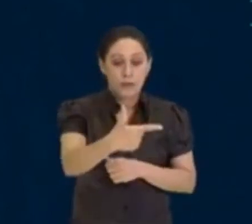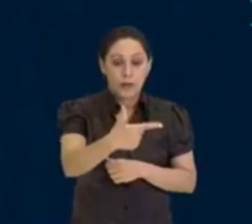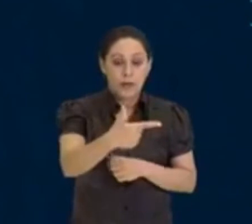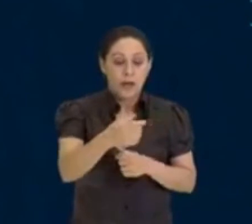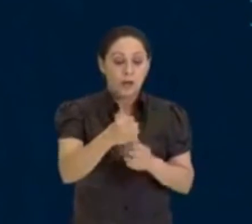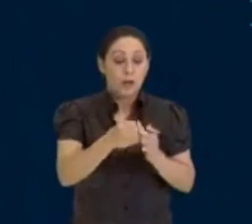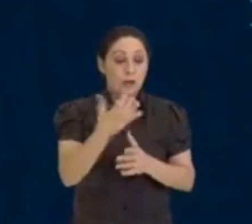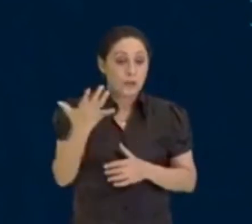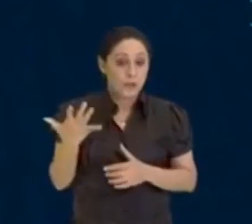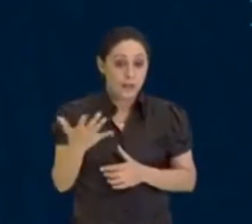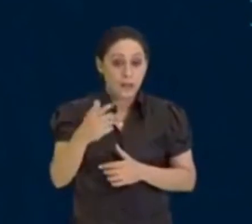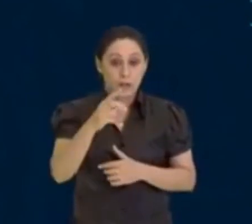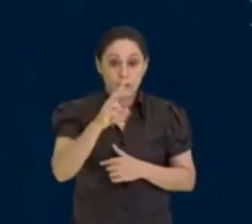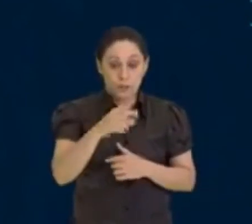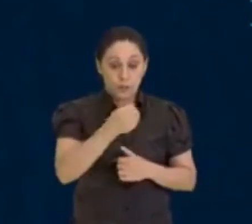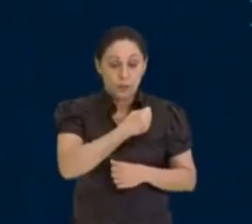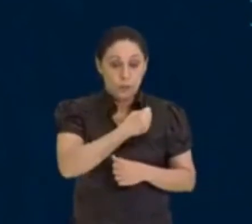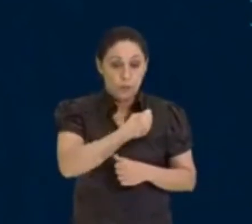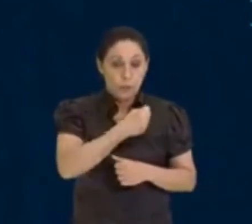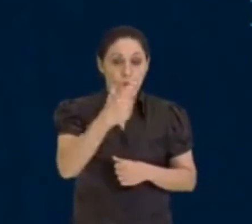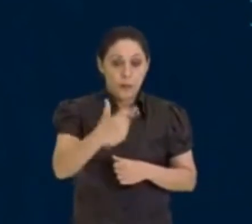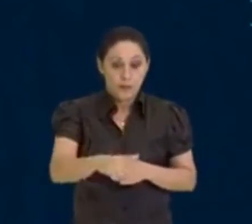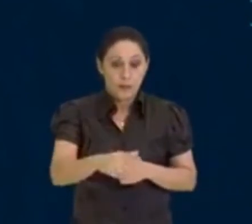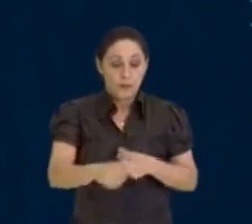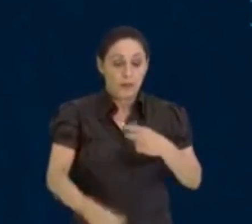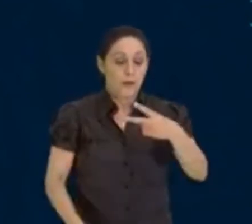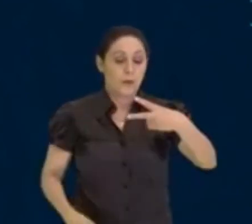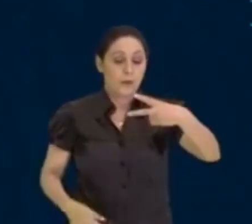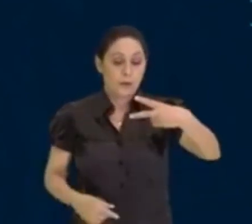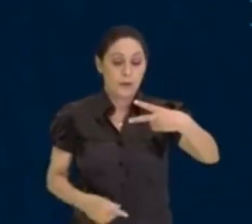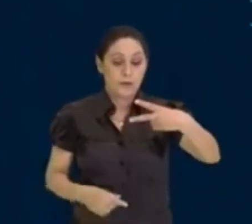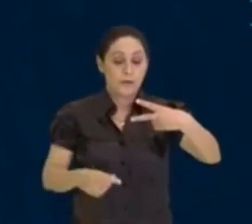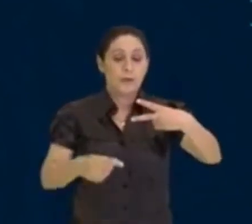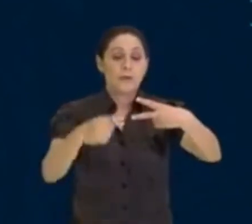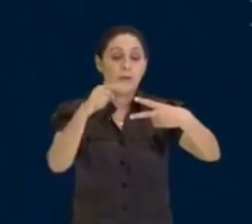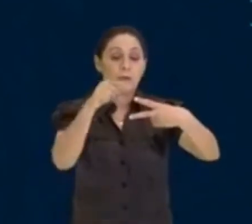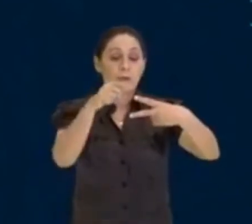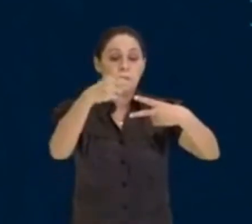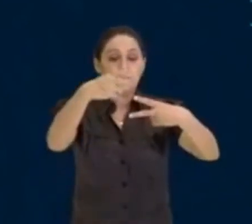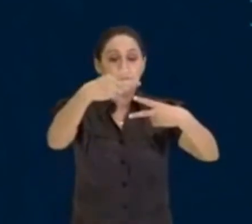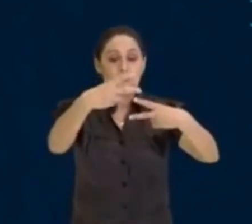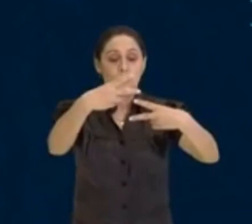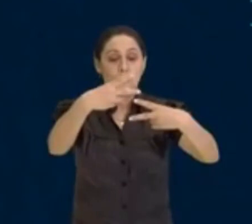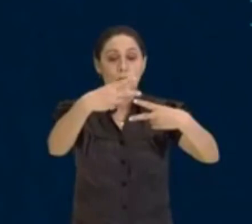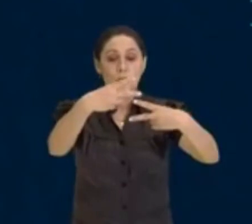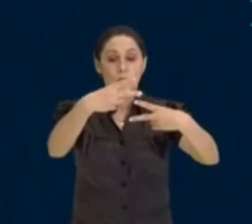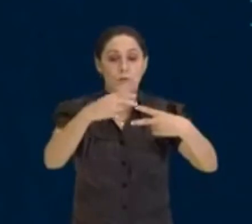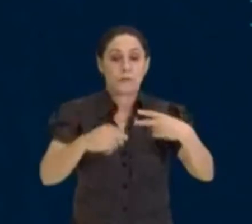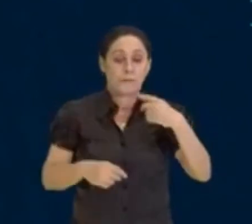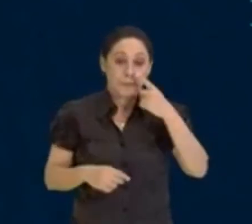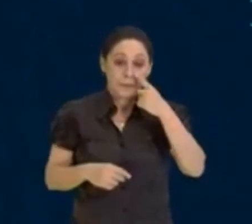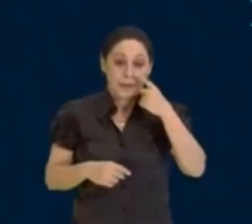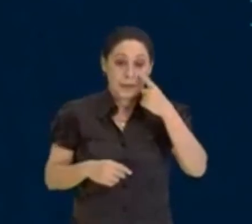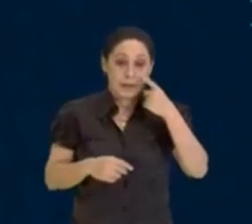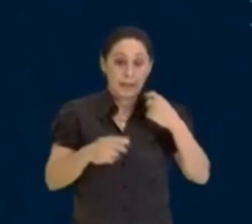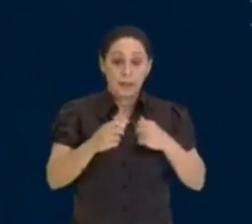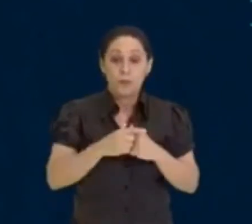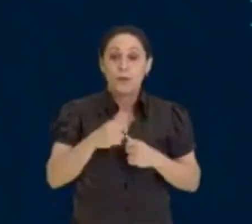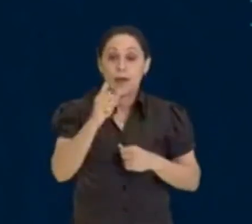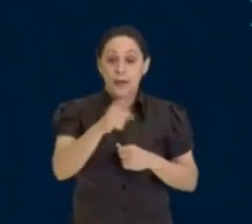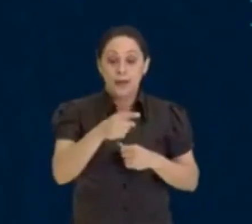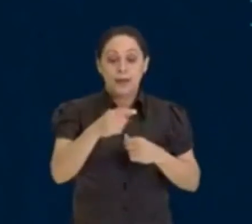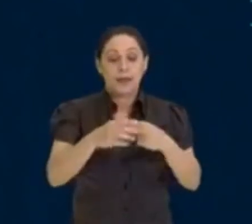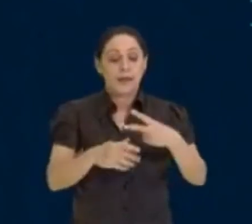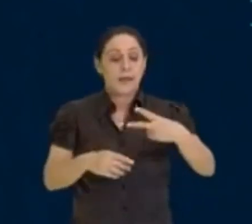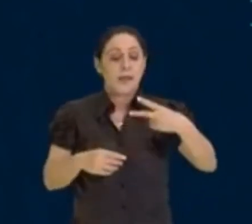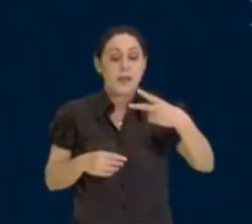de vezes que ele repete, você coloca aqui em cima, que é a famosa potência, tá, então, 2 e 2 é 2